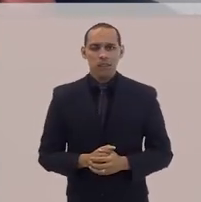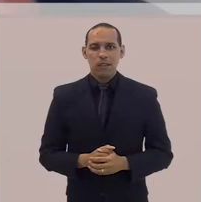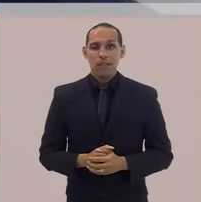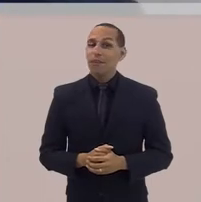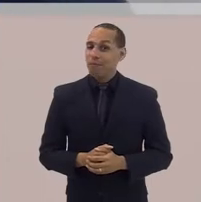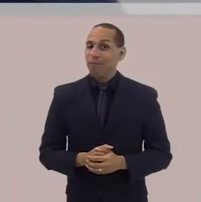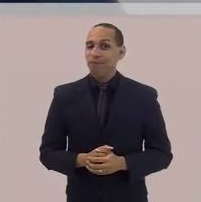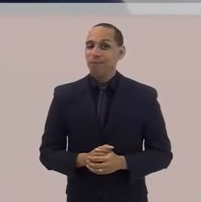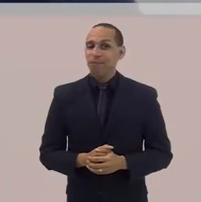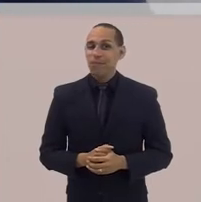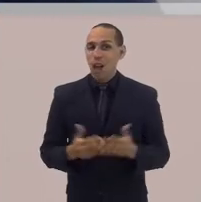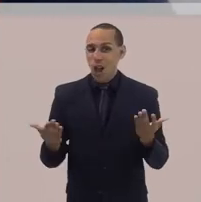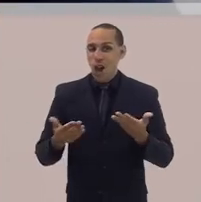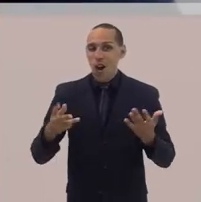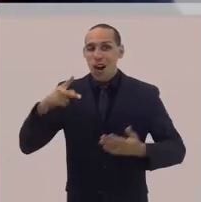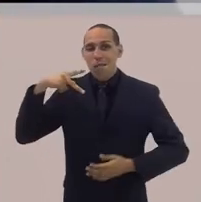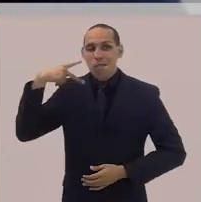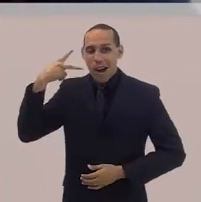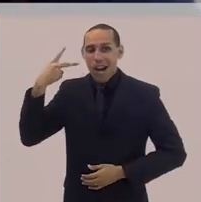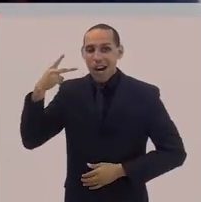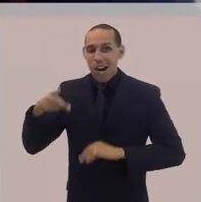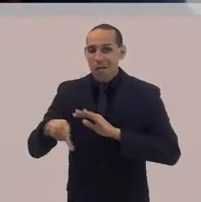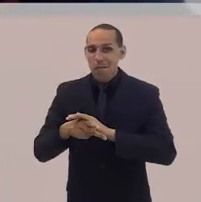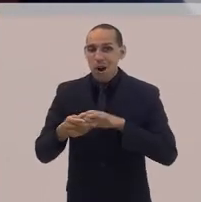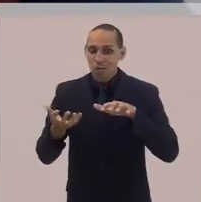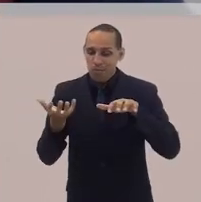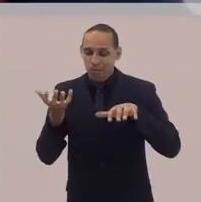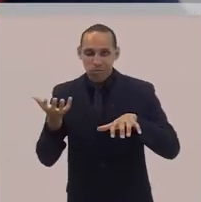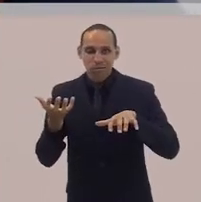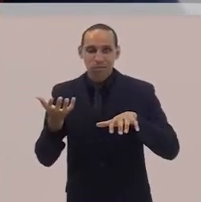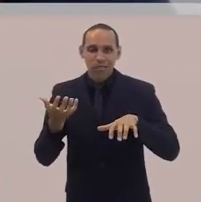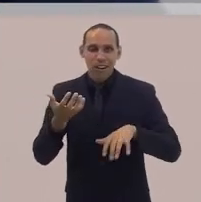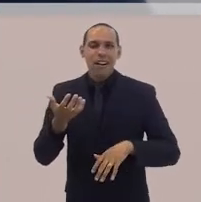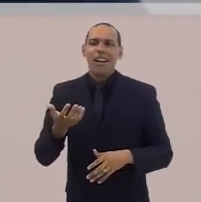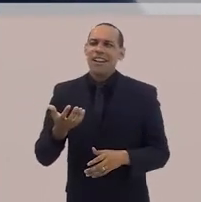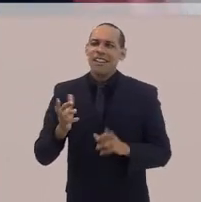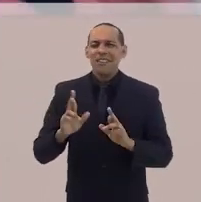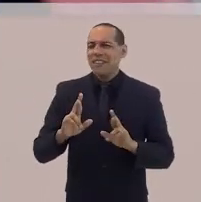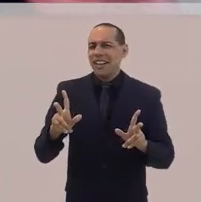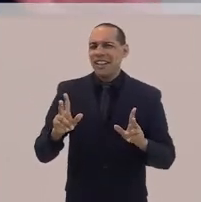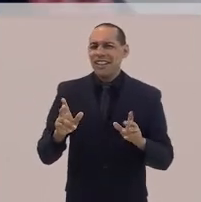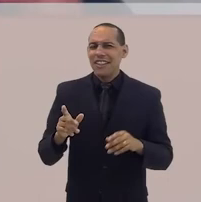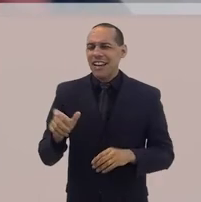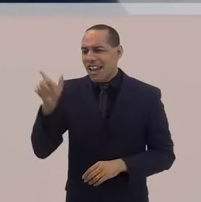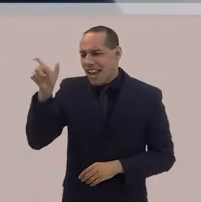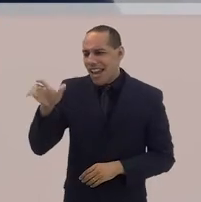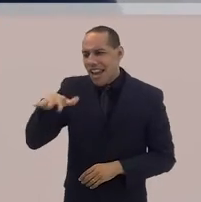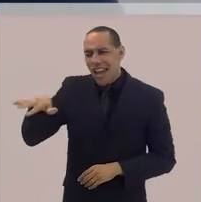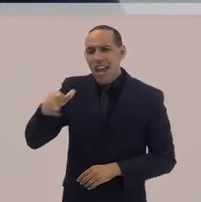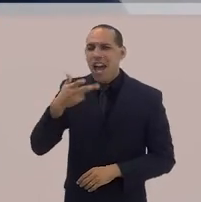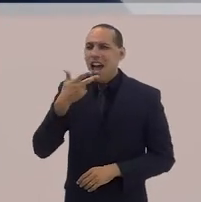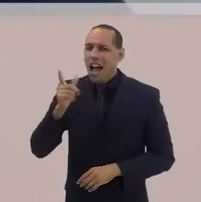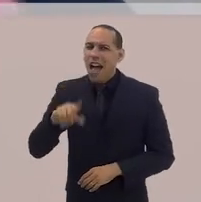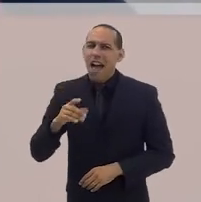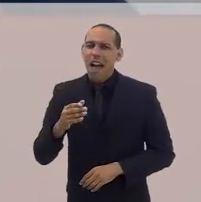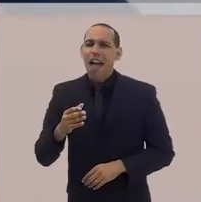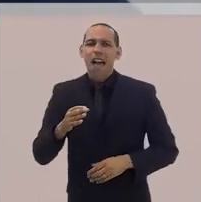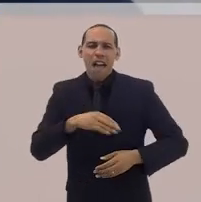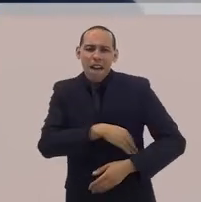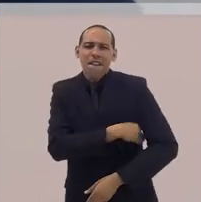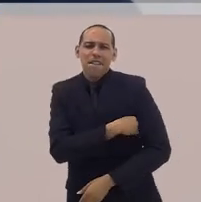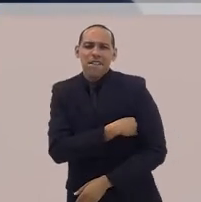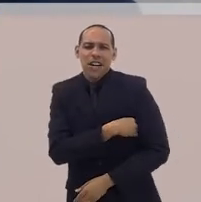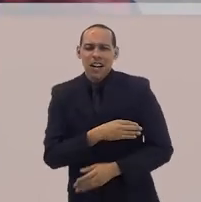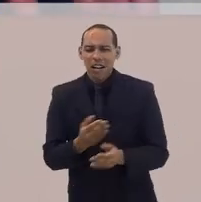É, essa frente parlamentar evangélica é muito diversa, ela não é um bloco exatamente coeso,